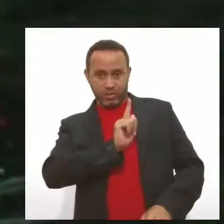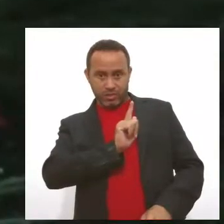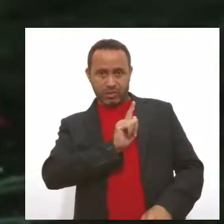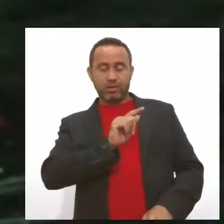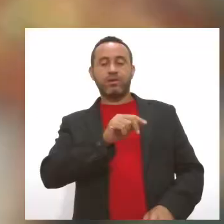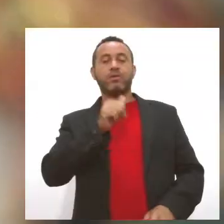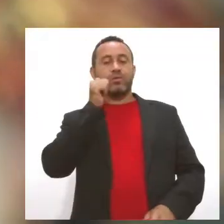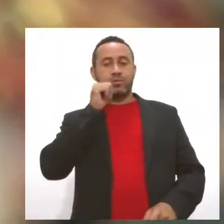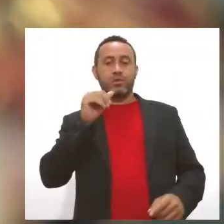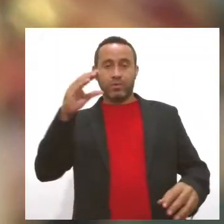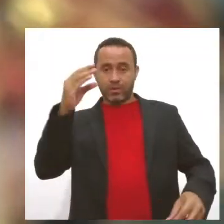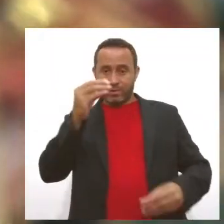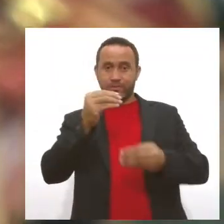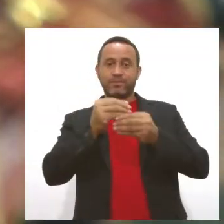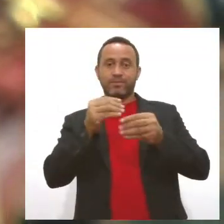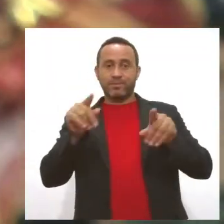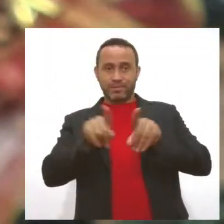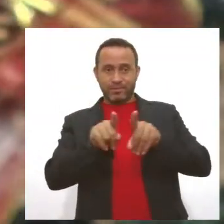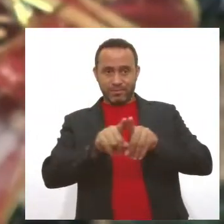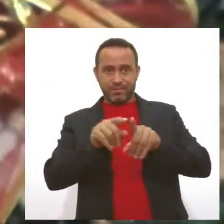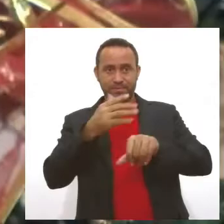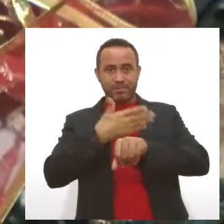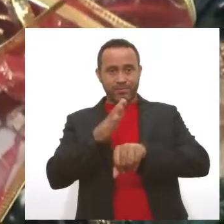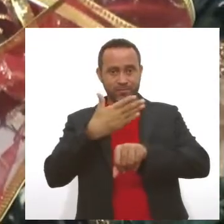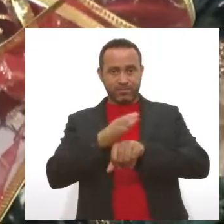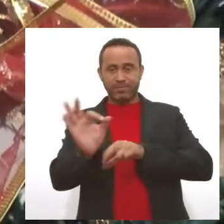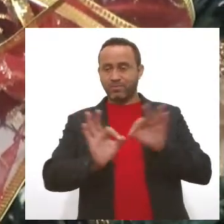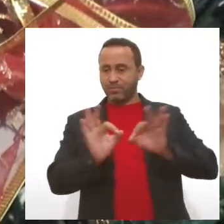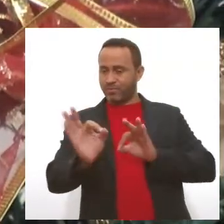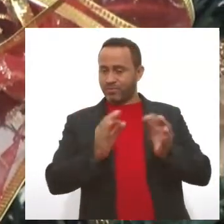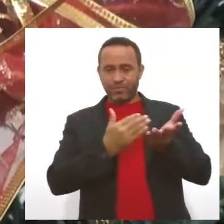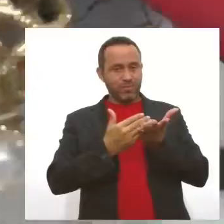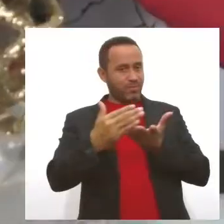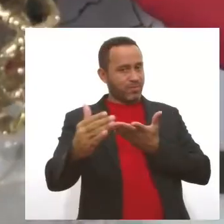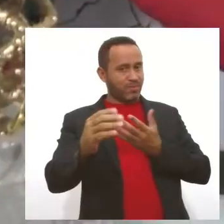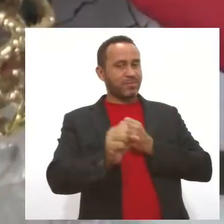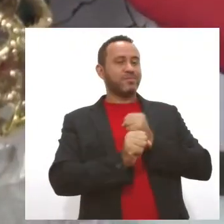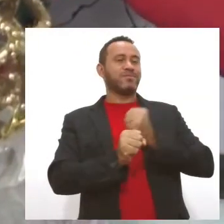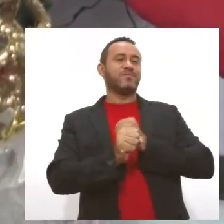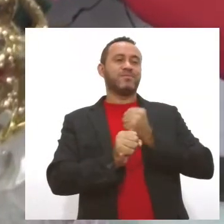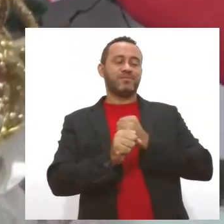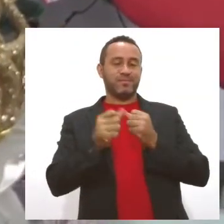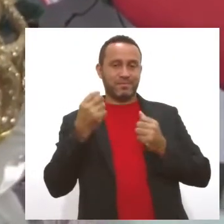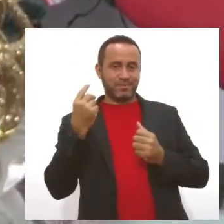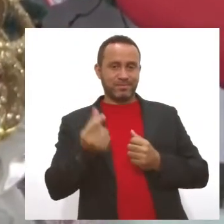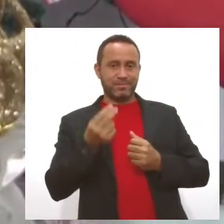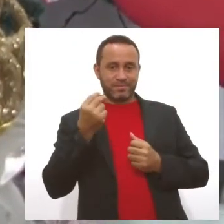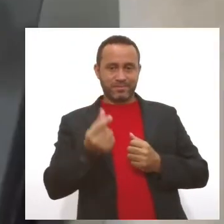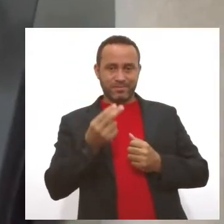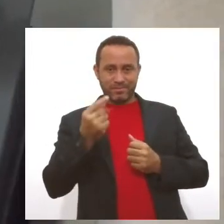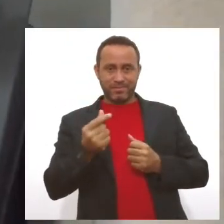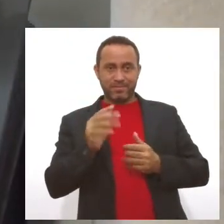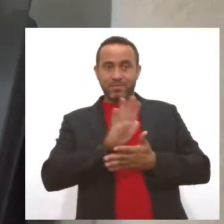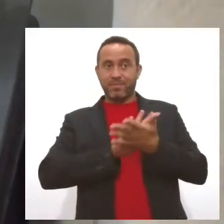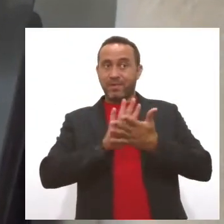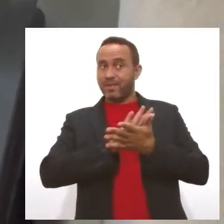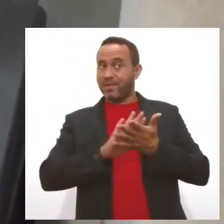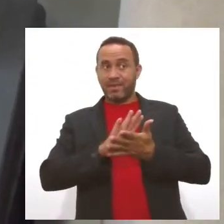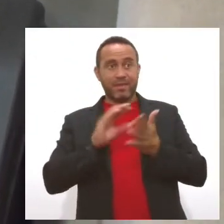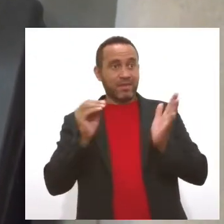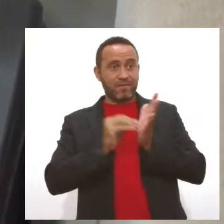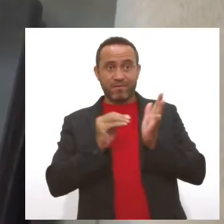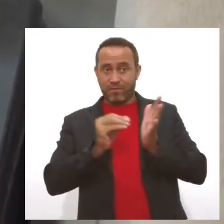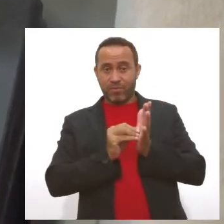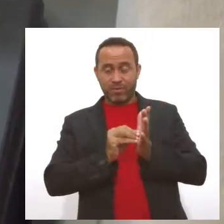agregados. Aqui os preparativos já começaram faz tempo. Tudo para nada dar errado no grande